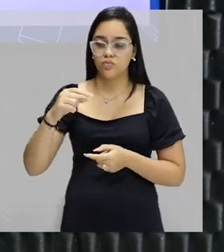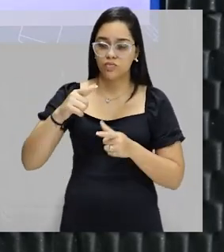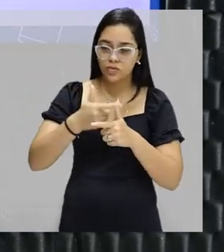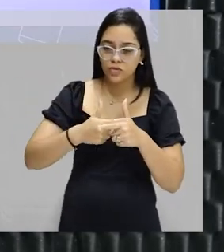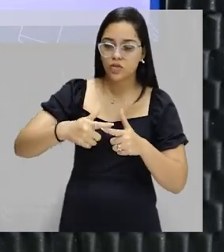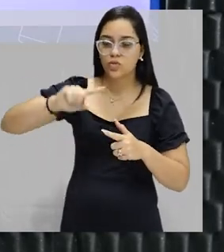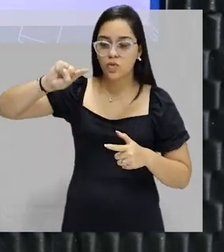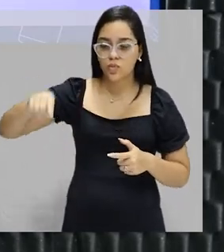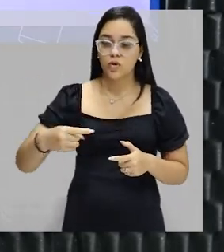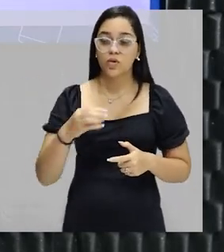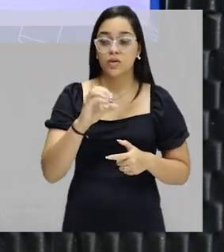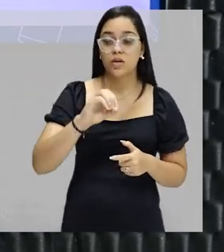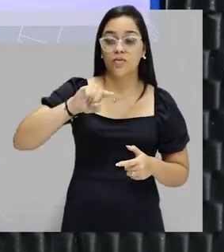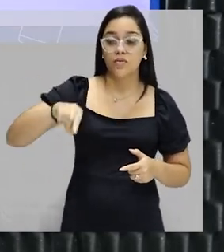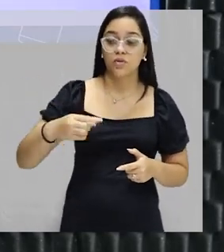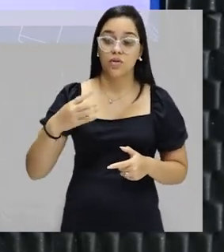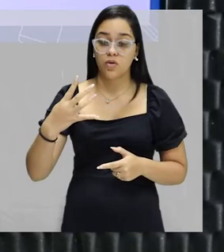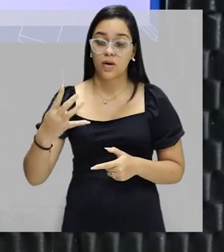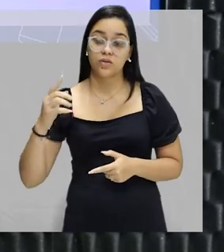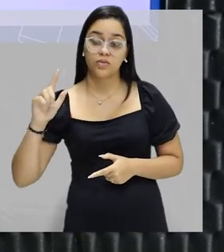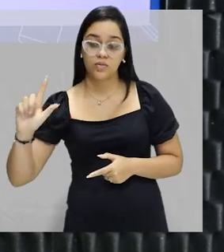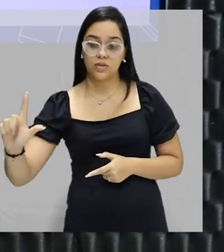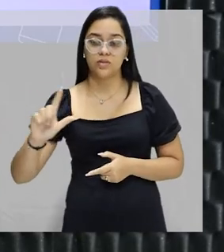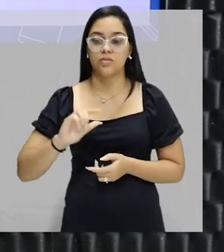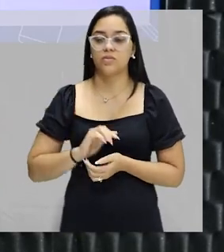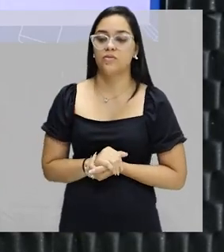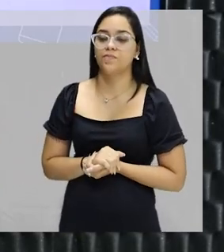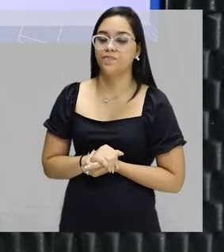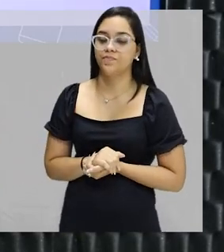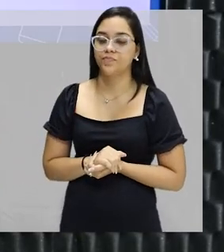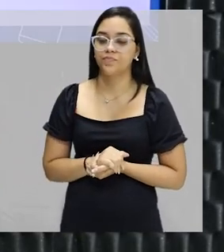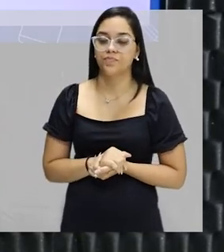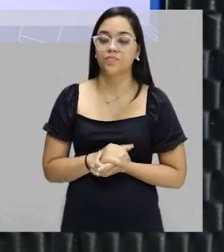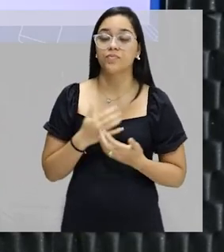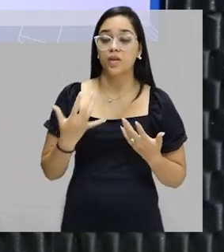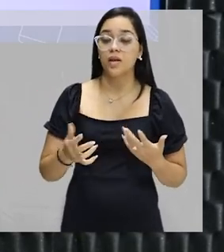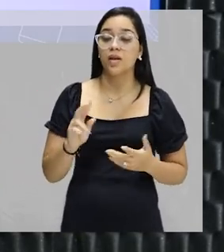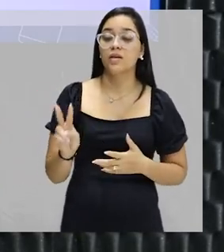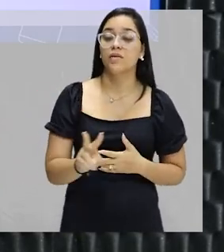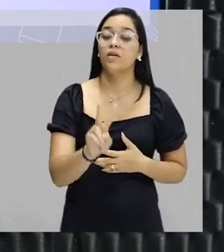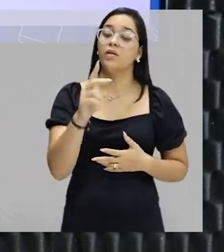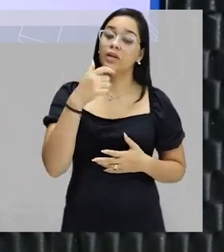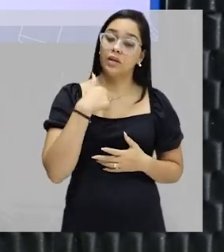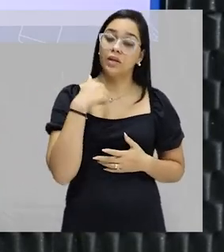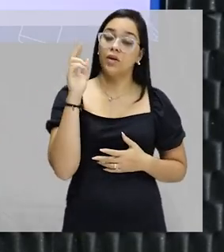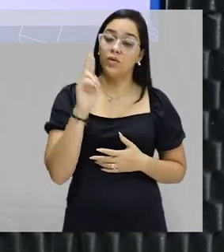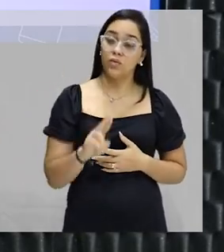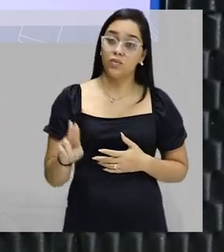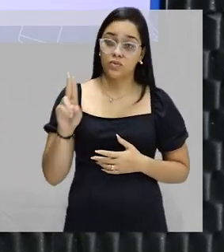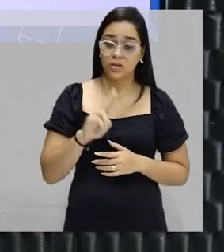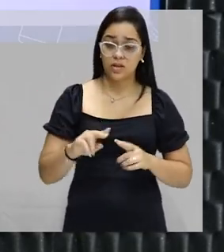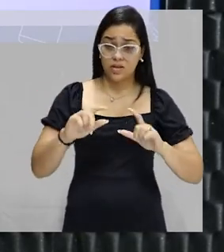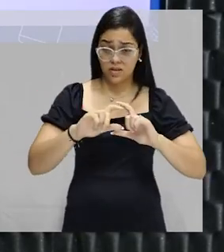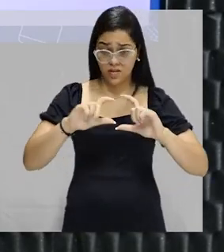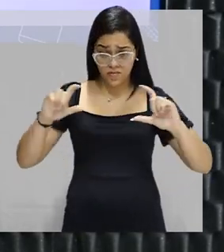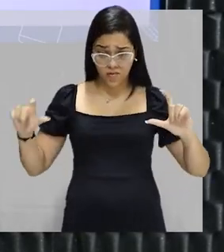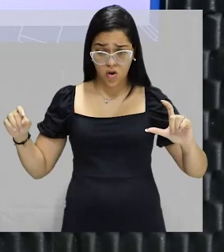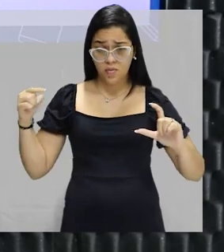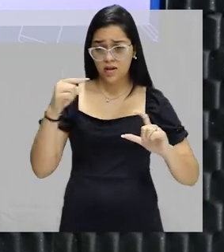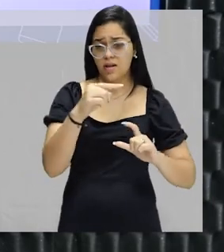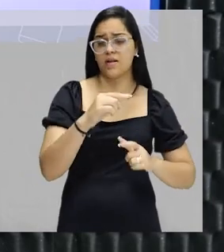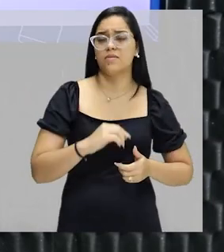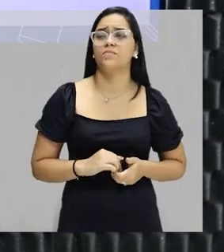,4 litros. Então, é esse valor que eu vou utilizar na fórmula, lá na